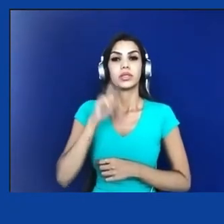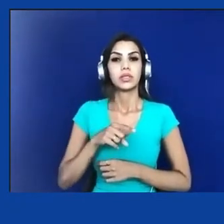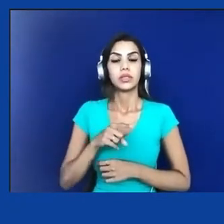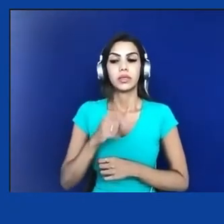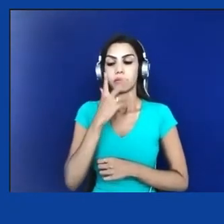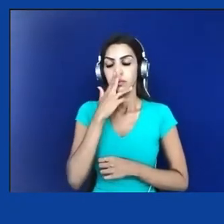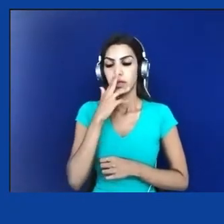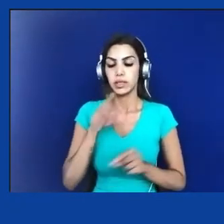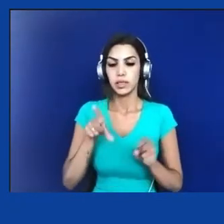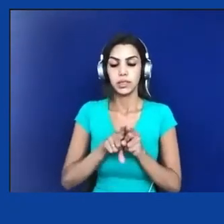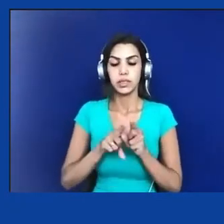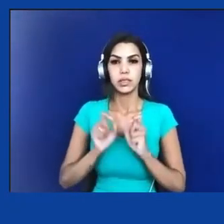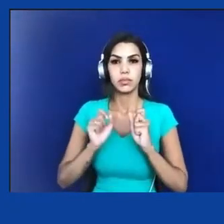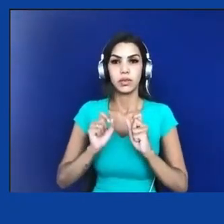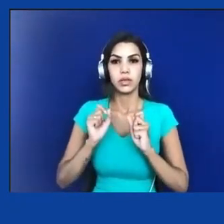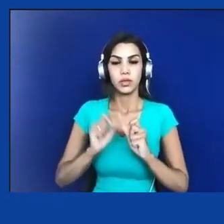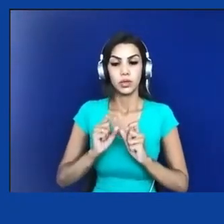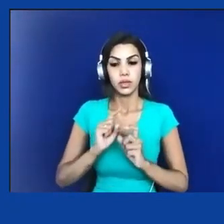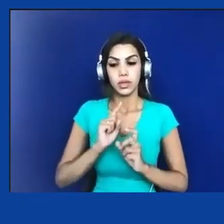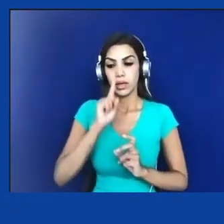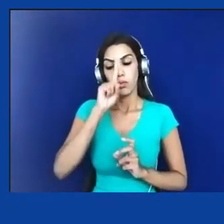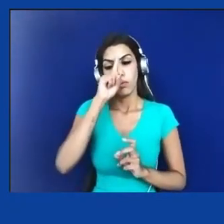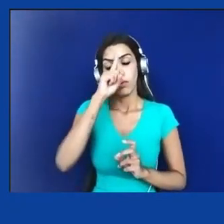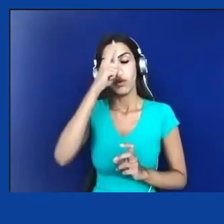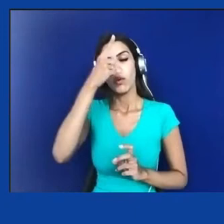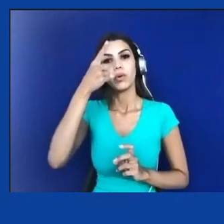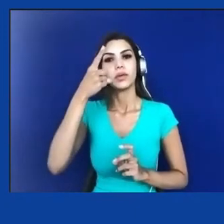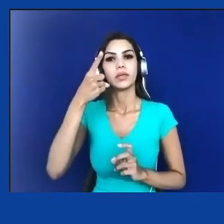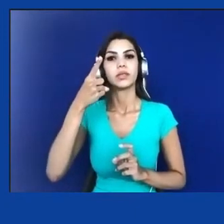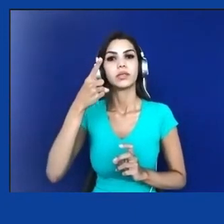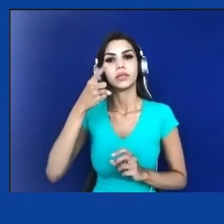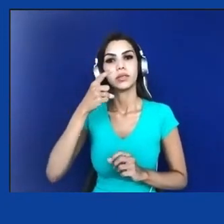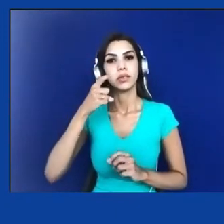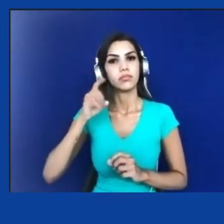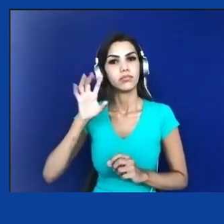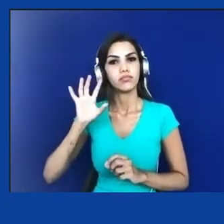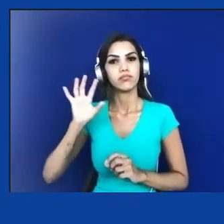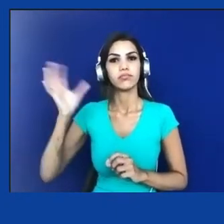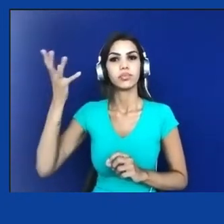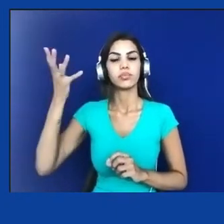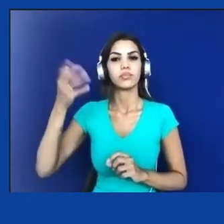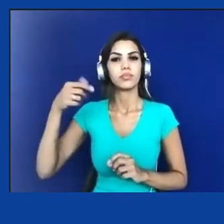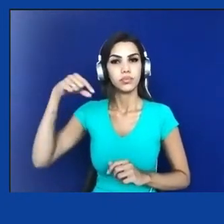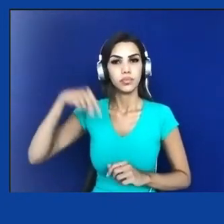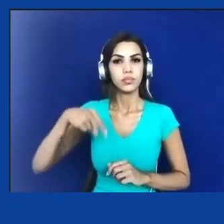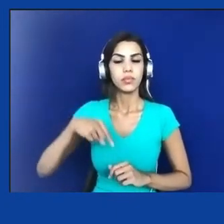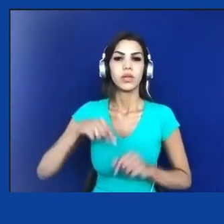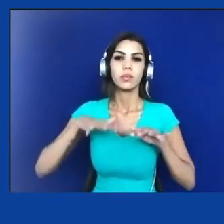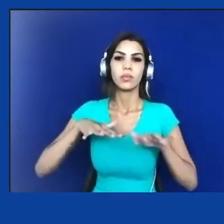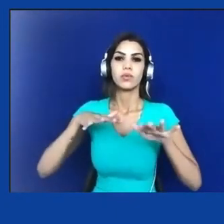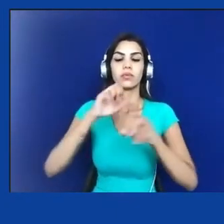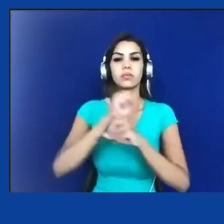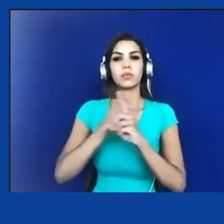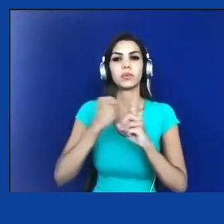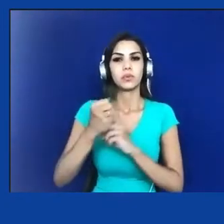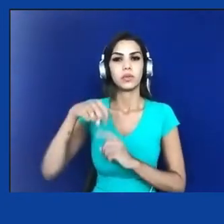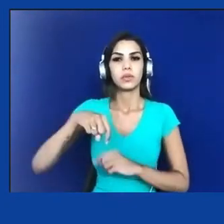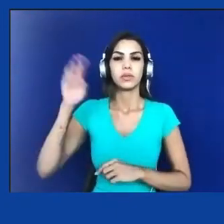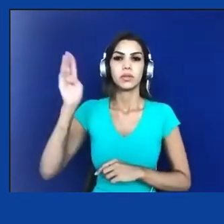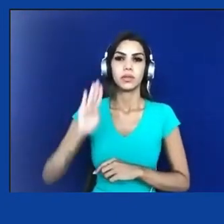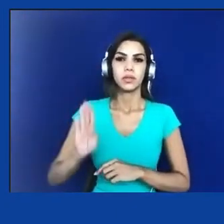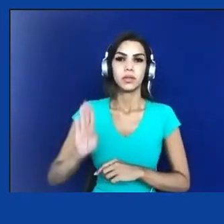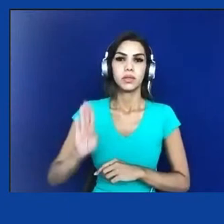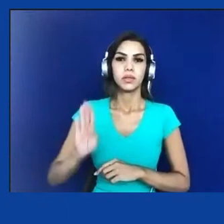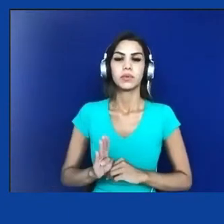raiz, roots, dos movimentos sociais no Brasil para a mobilização ambientalista à escala planetária,